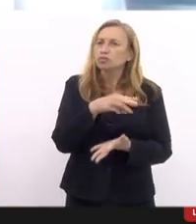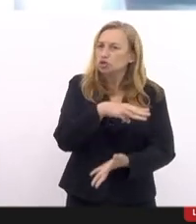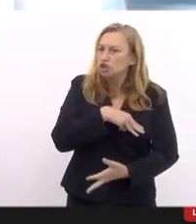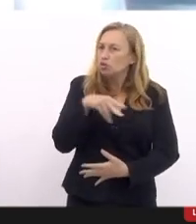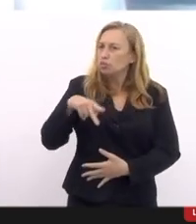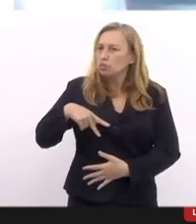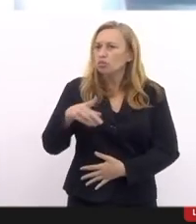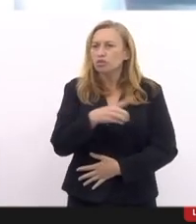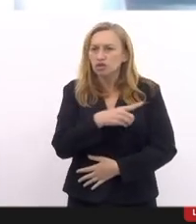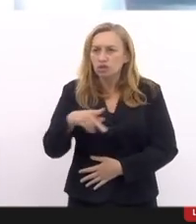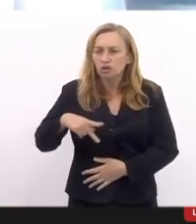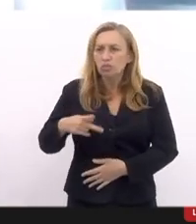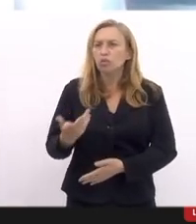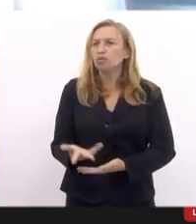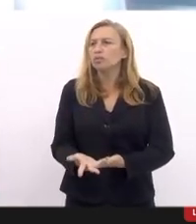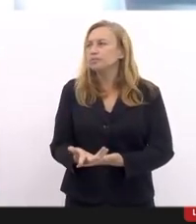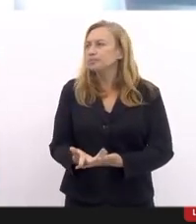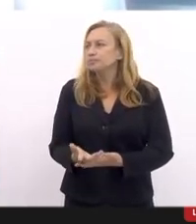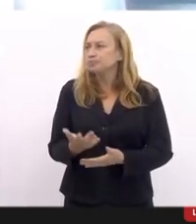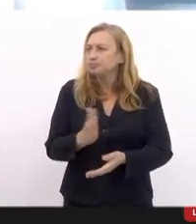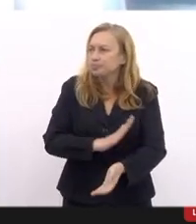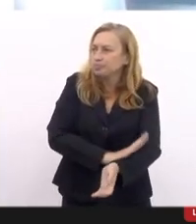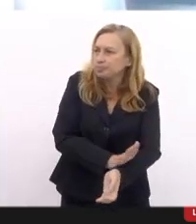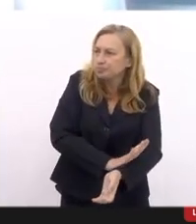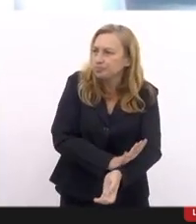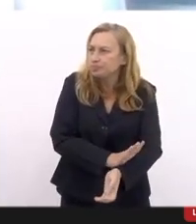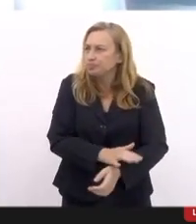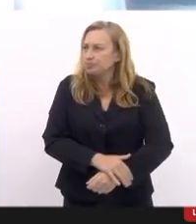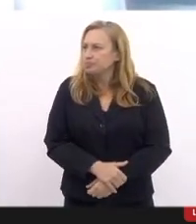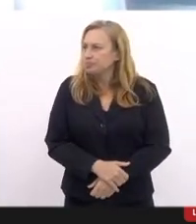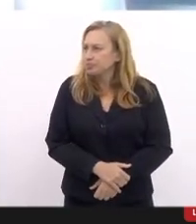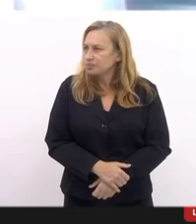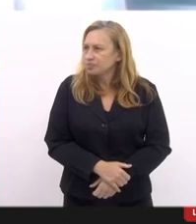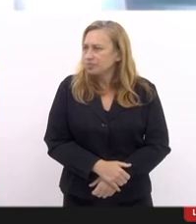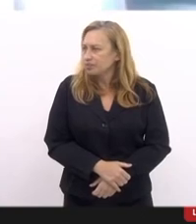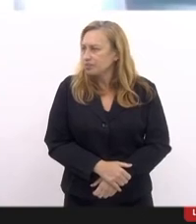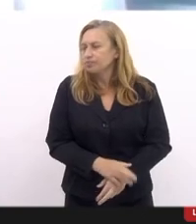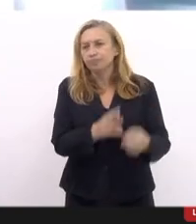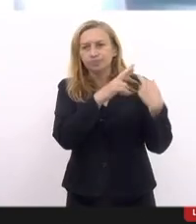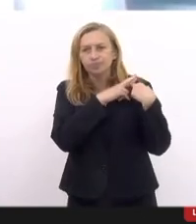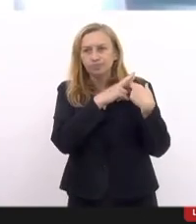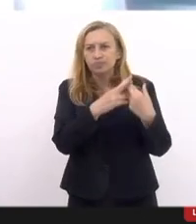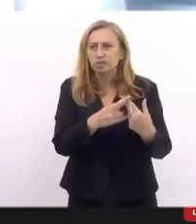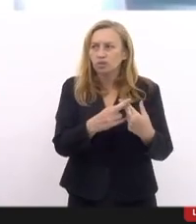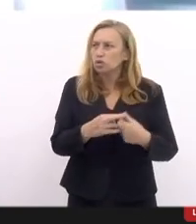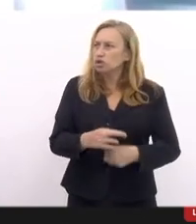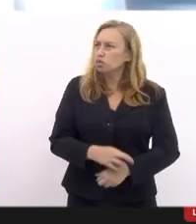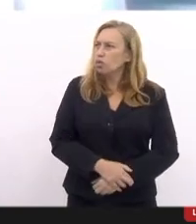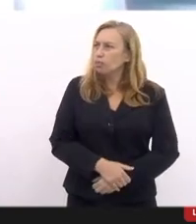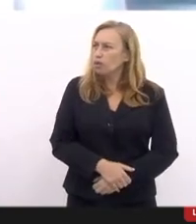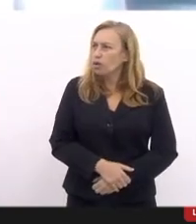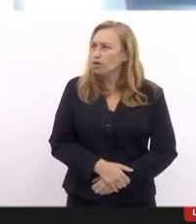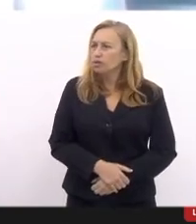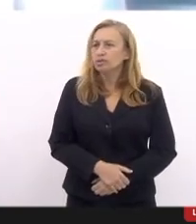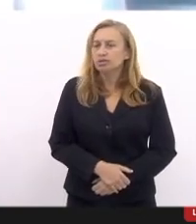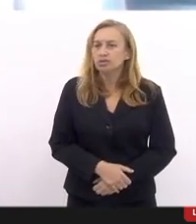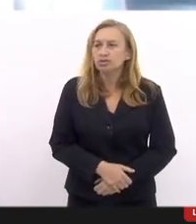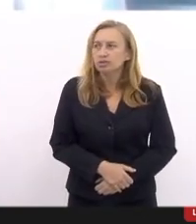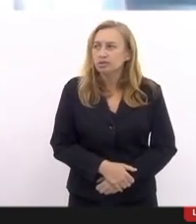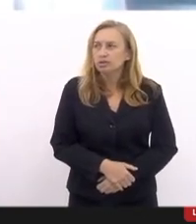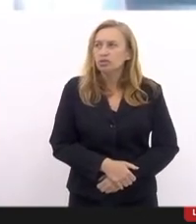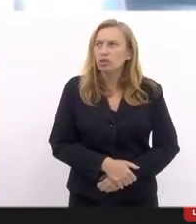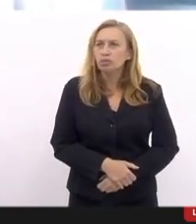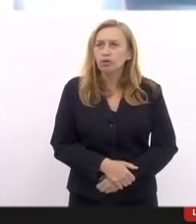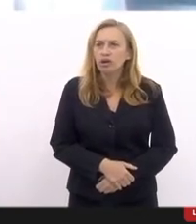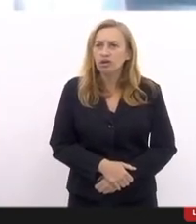Público, com Defensoria, a questão do racismo, dos números, da responsabilidade. Nós vamos tentar fazer até um